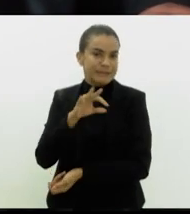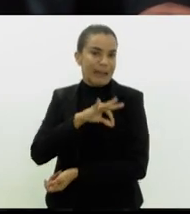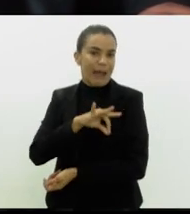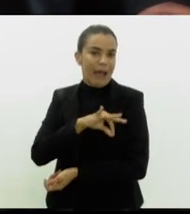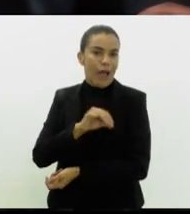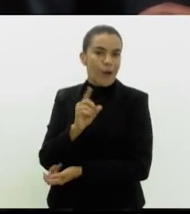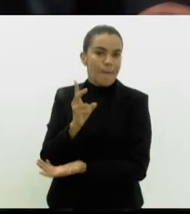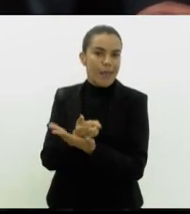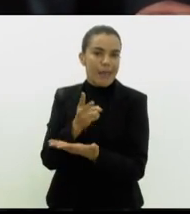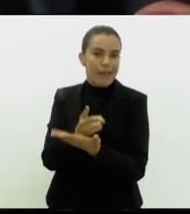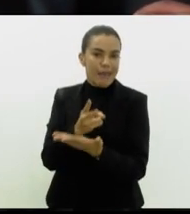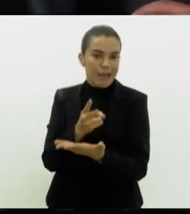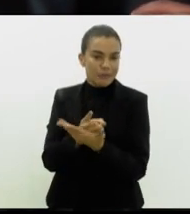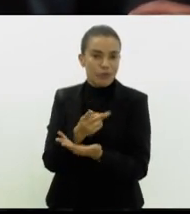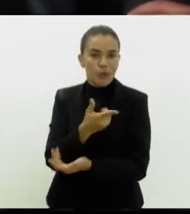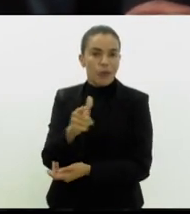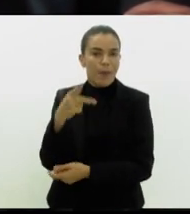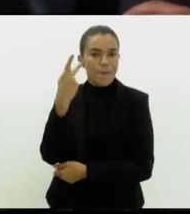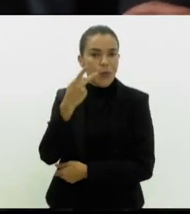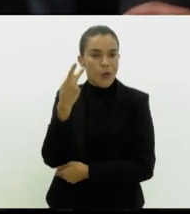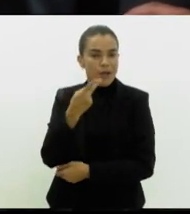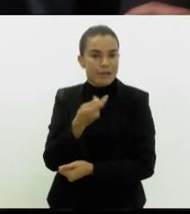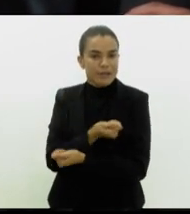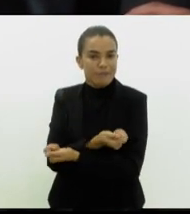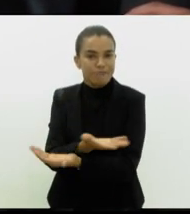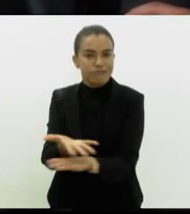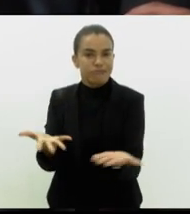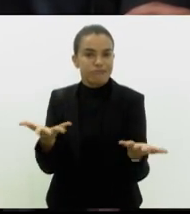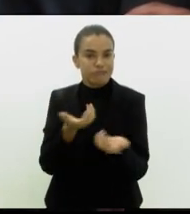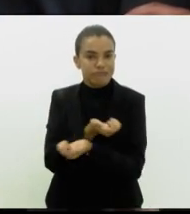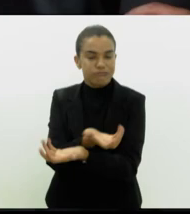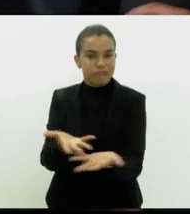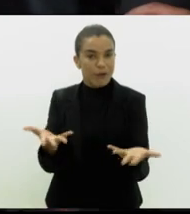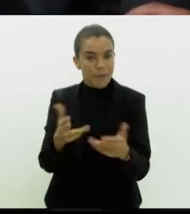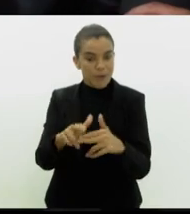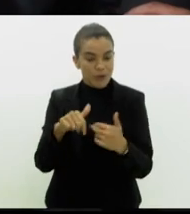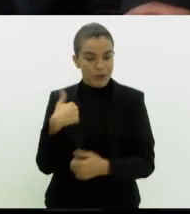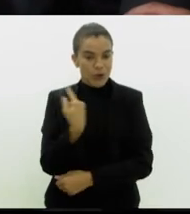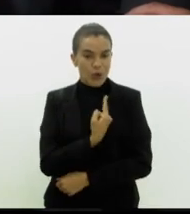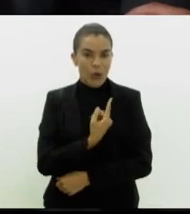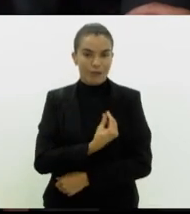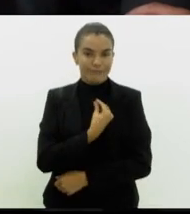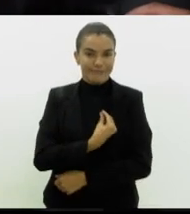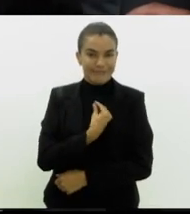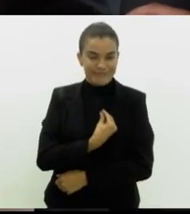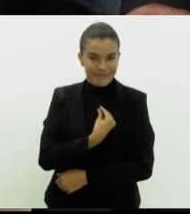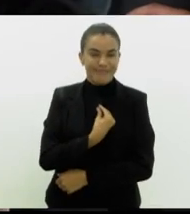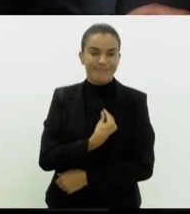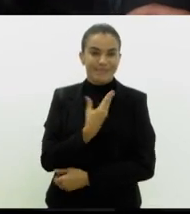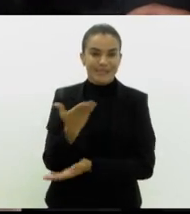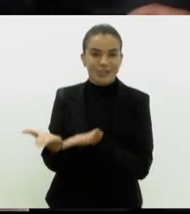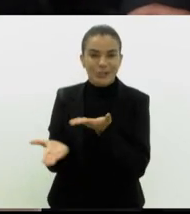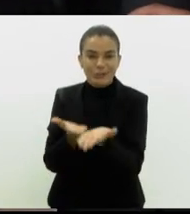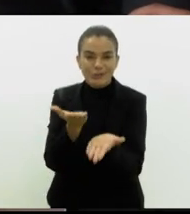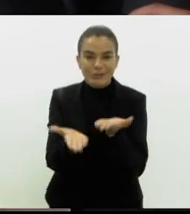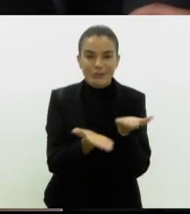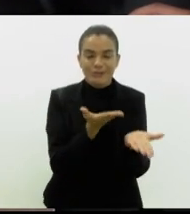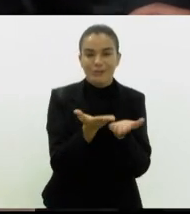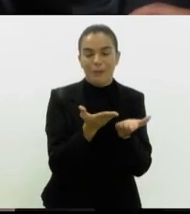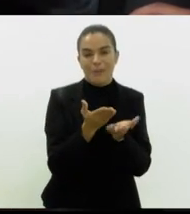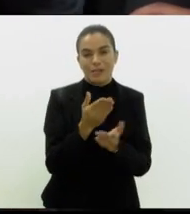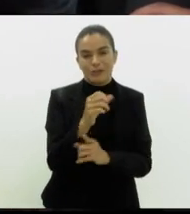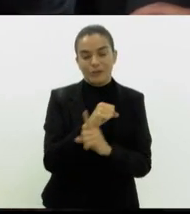entreguem mais serviços públicos, que é para isso que nós estamos aqui, que é para entregar serviço público para a sociedade. Então, a gente